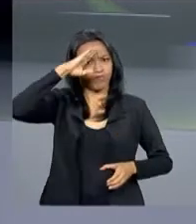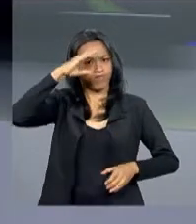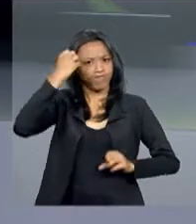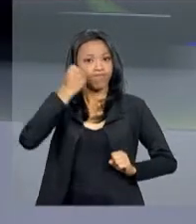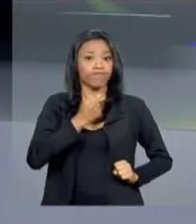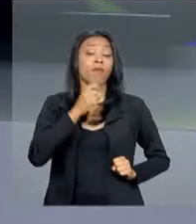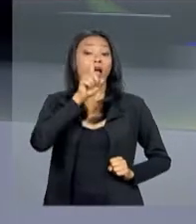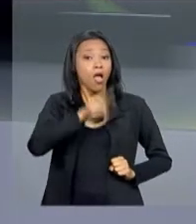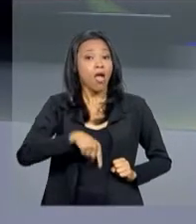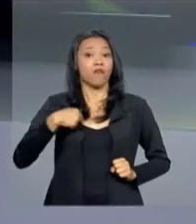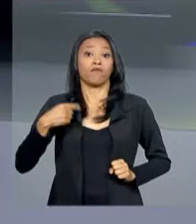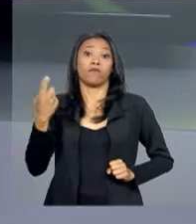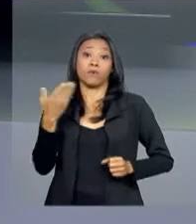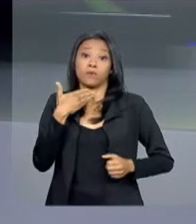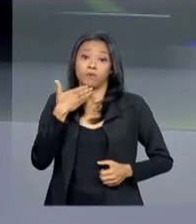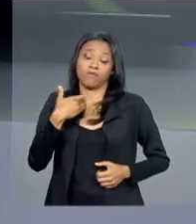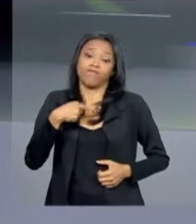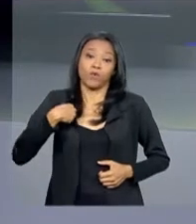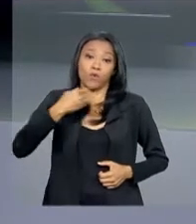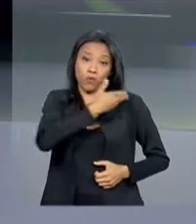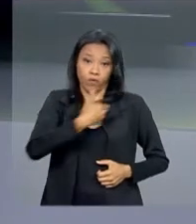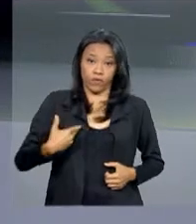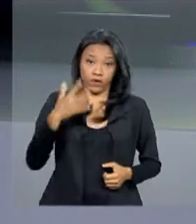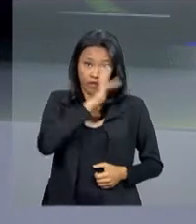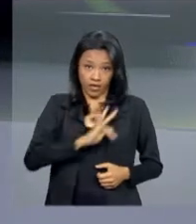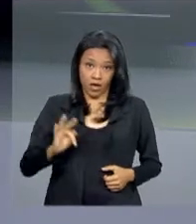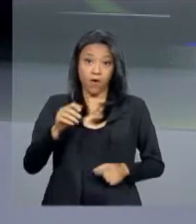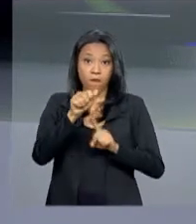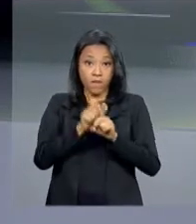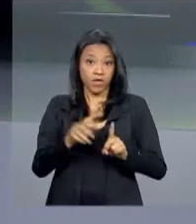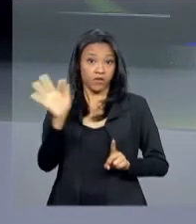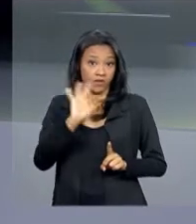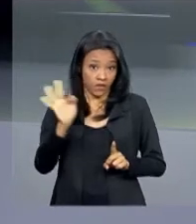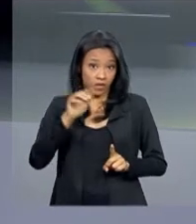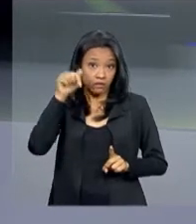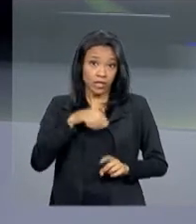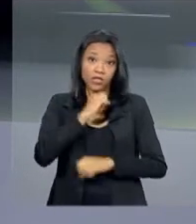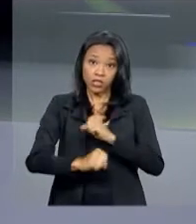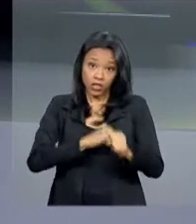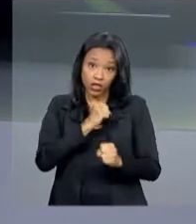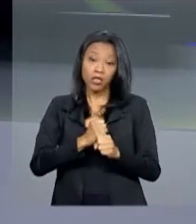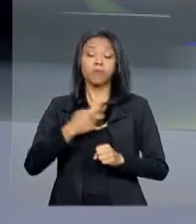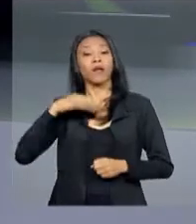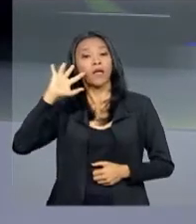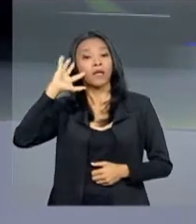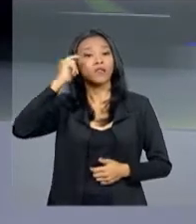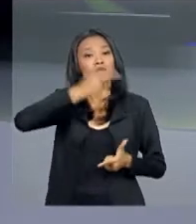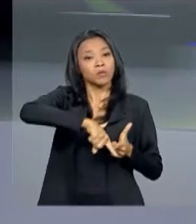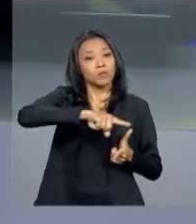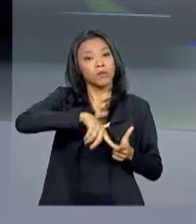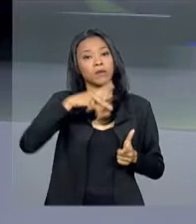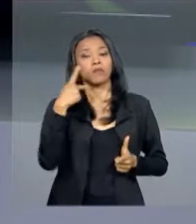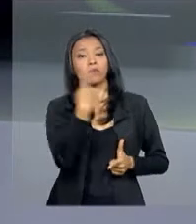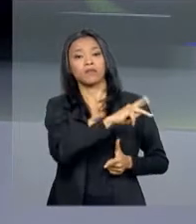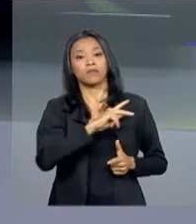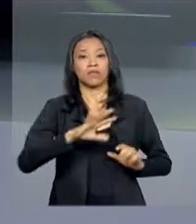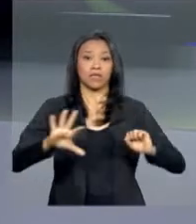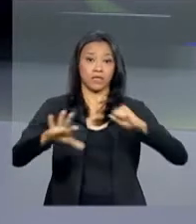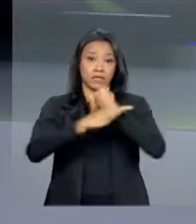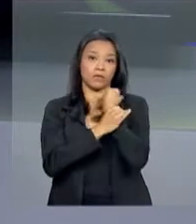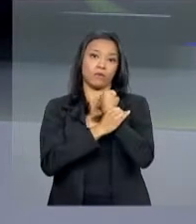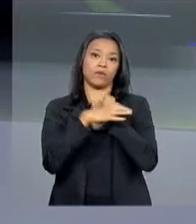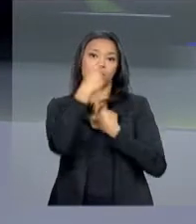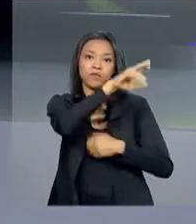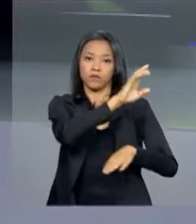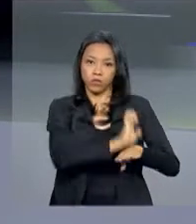decretada pelo governo federal em fevereiro deste ano para enfrentar a crise na segurança pública do Estado. As ações envolvem esforços